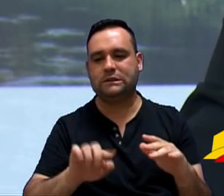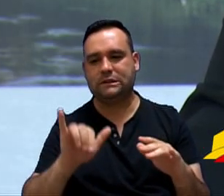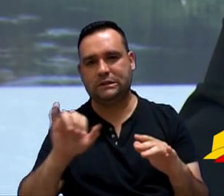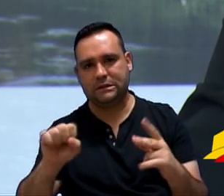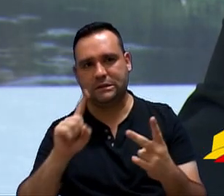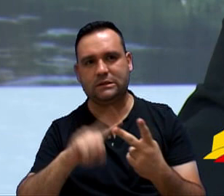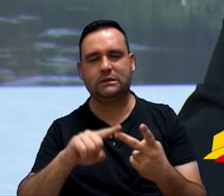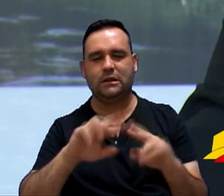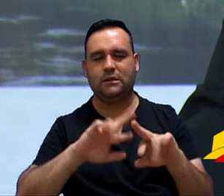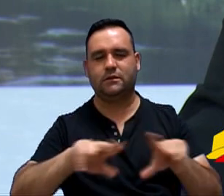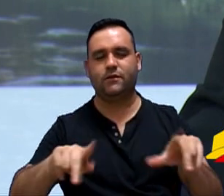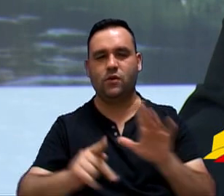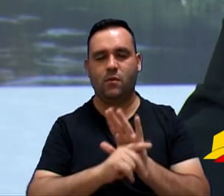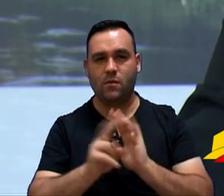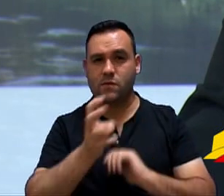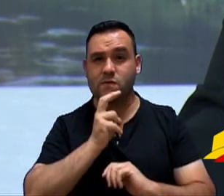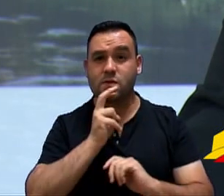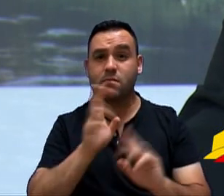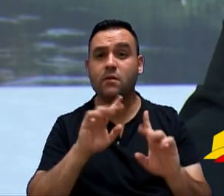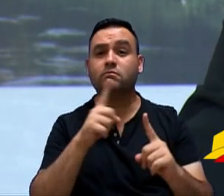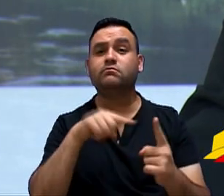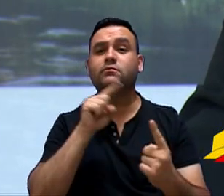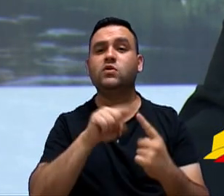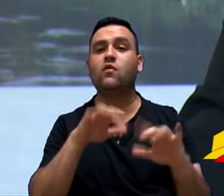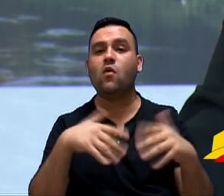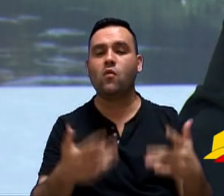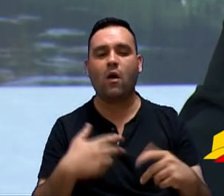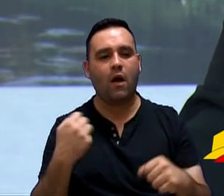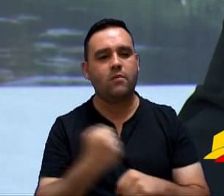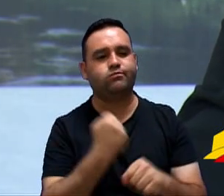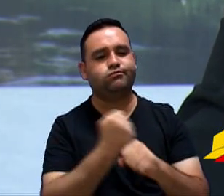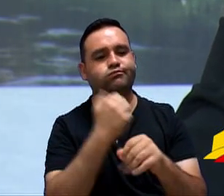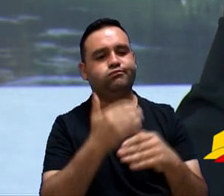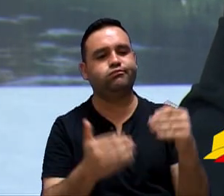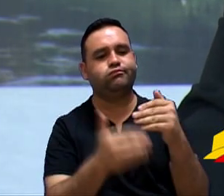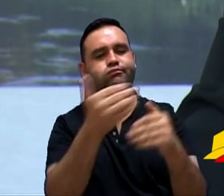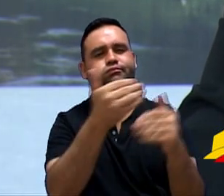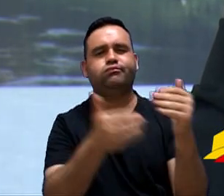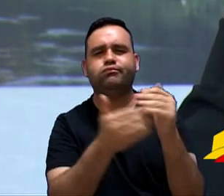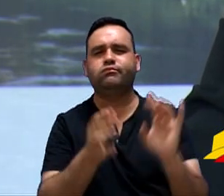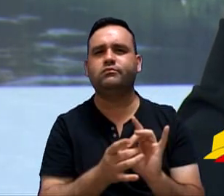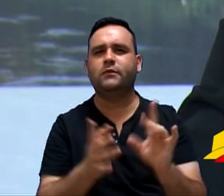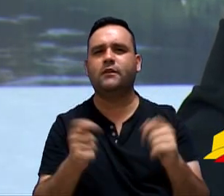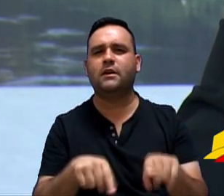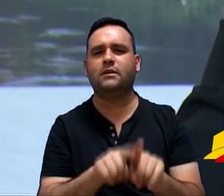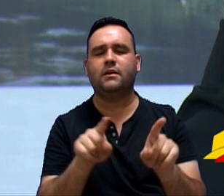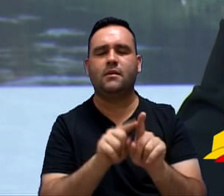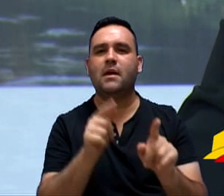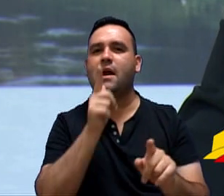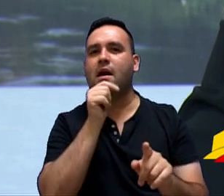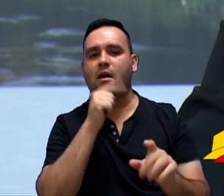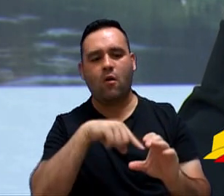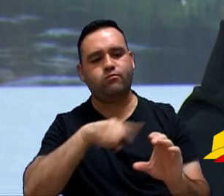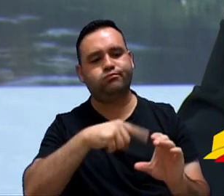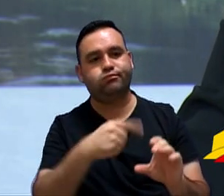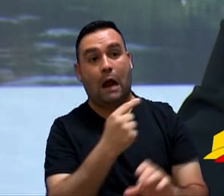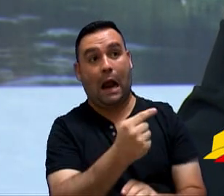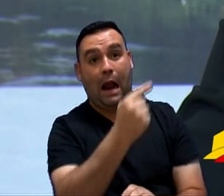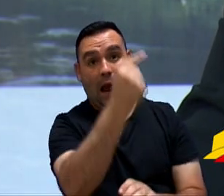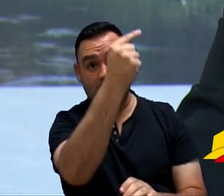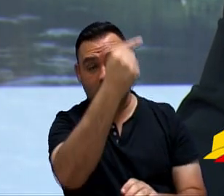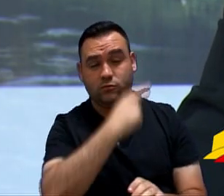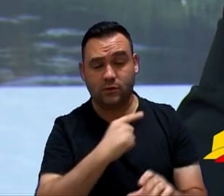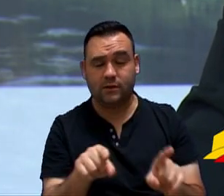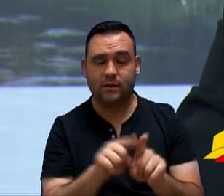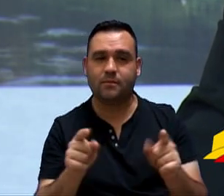do município de Sorocaba, objetivando a execução de obras que permitam a instalação de hidrômetros individualizados